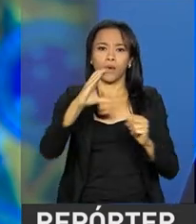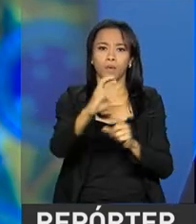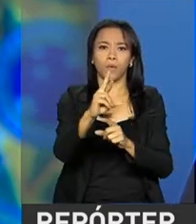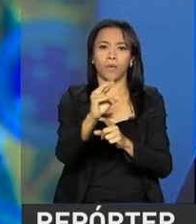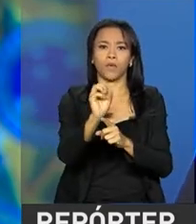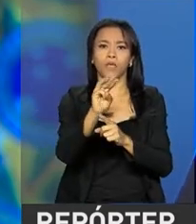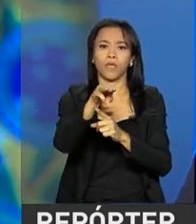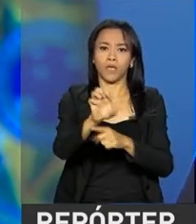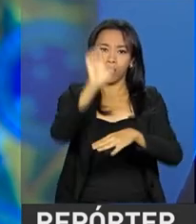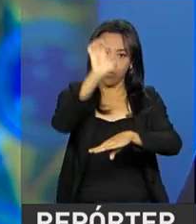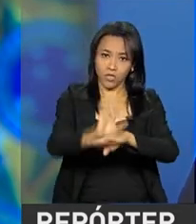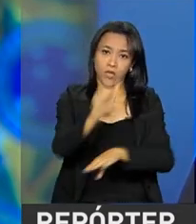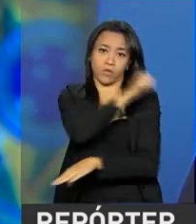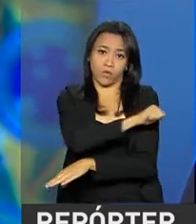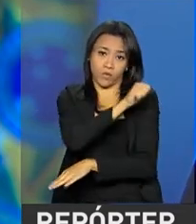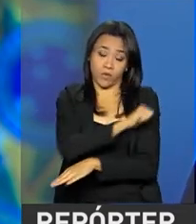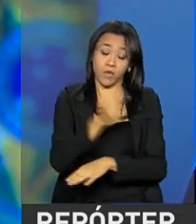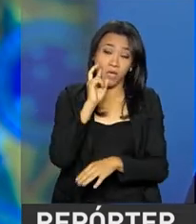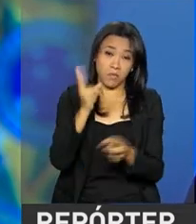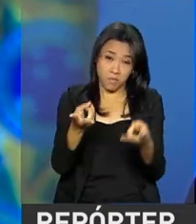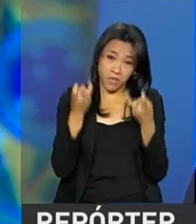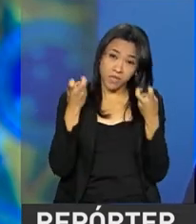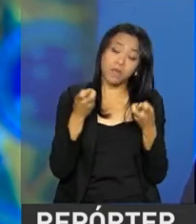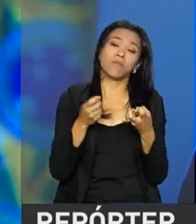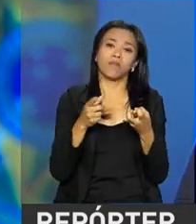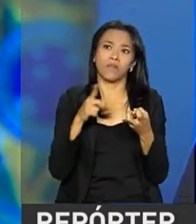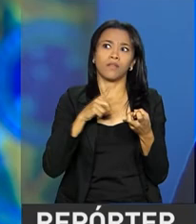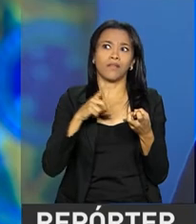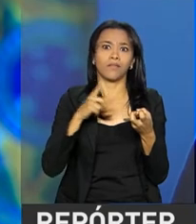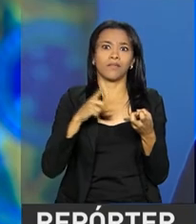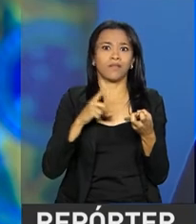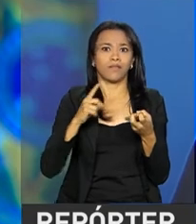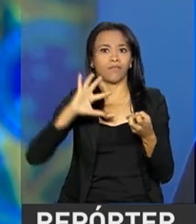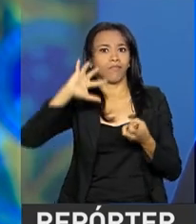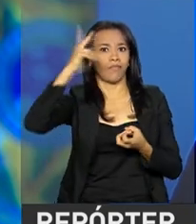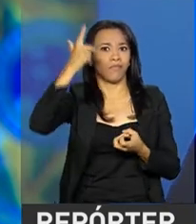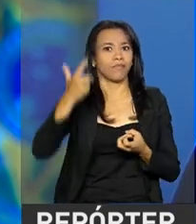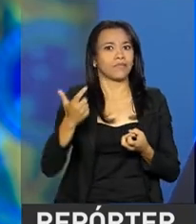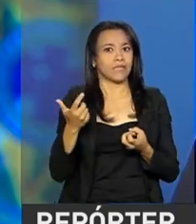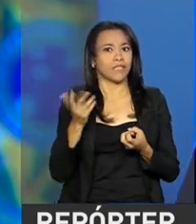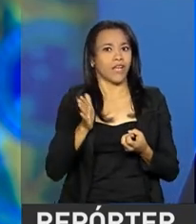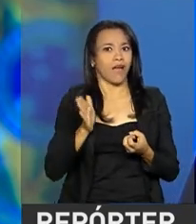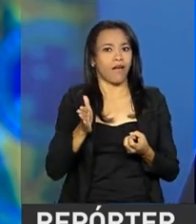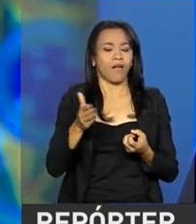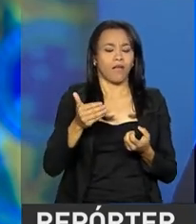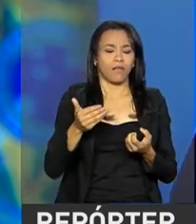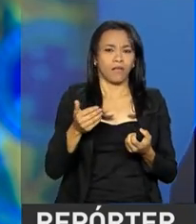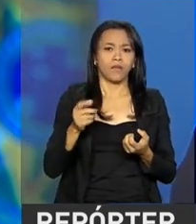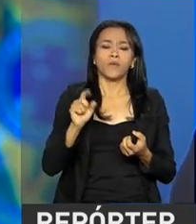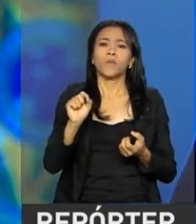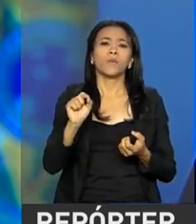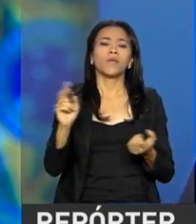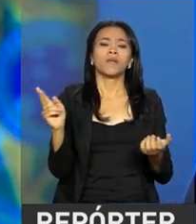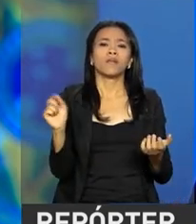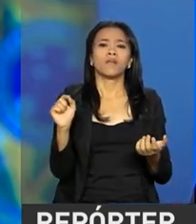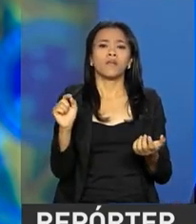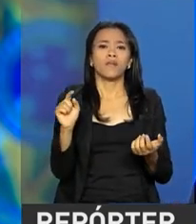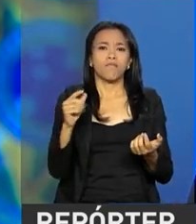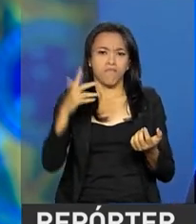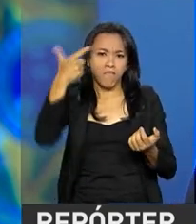que, como pressentimos, que há reações. E estas reações já se deram agora, dar-se-ão